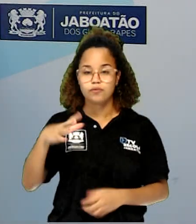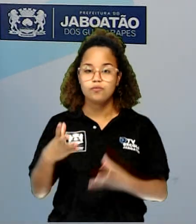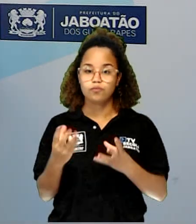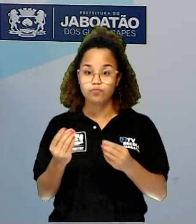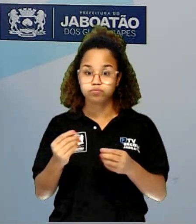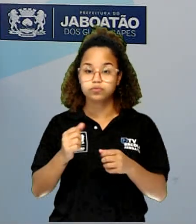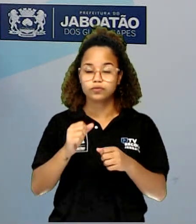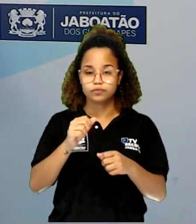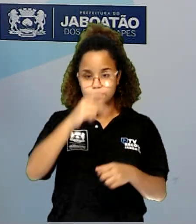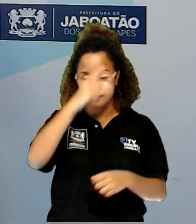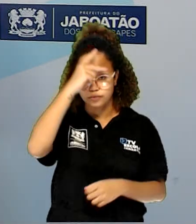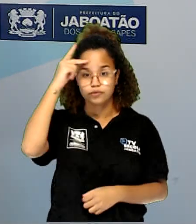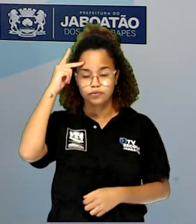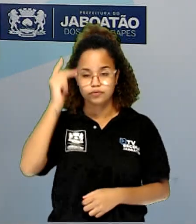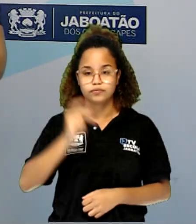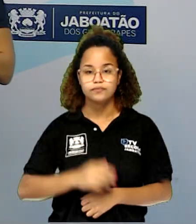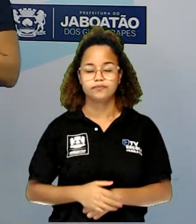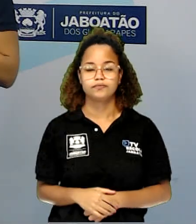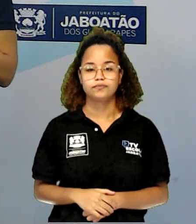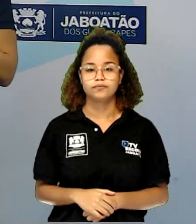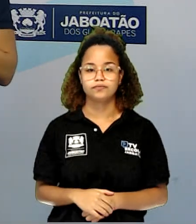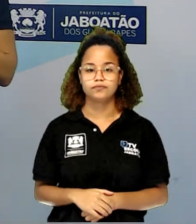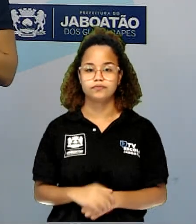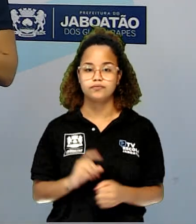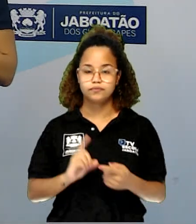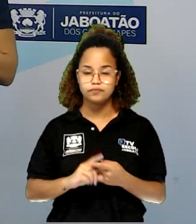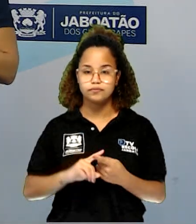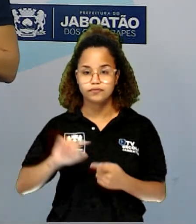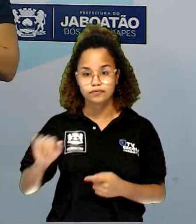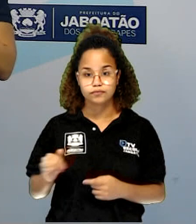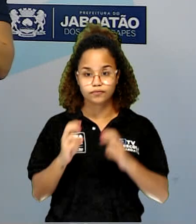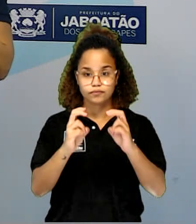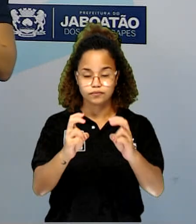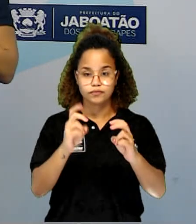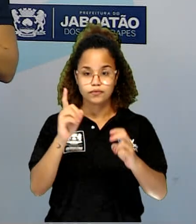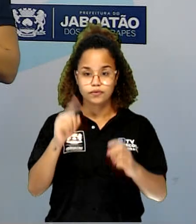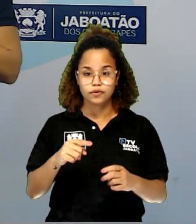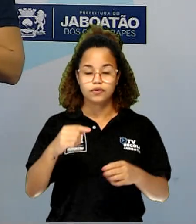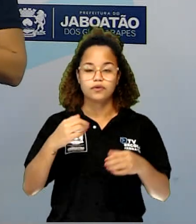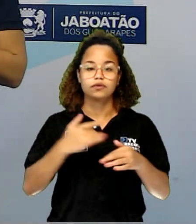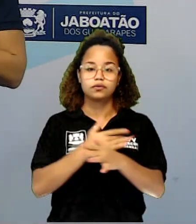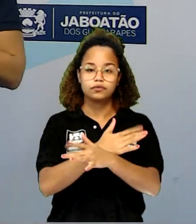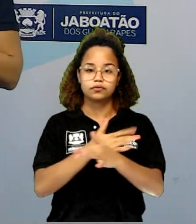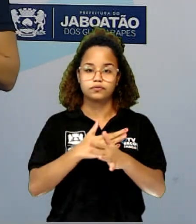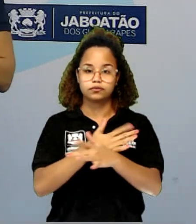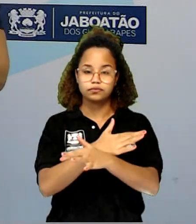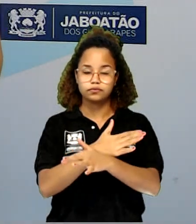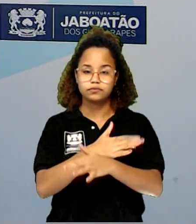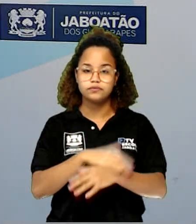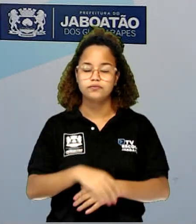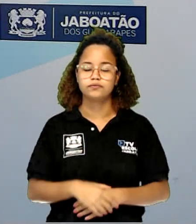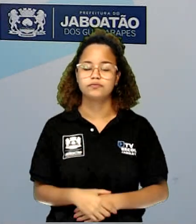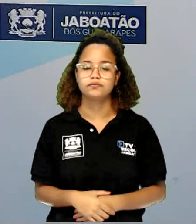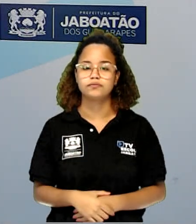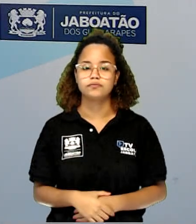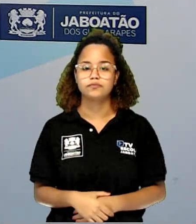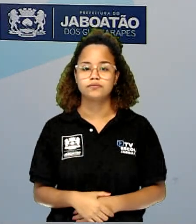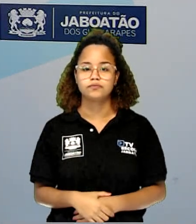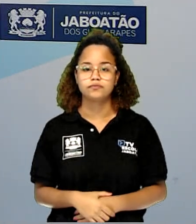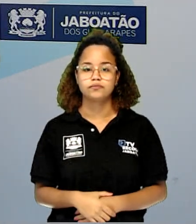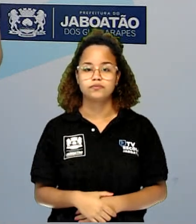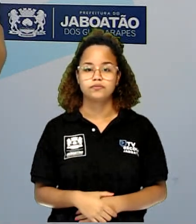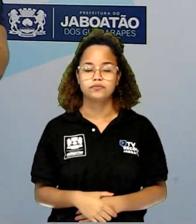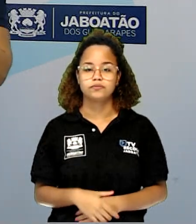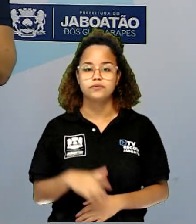eu acabei de falar. E, além disso, pessoal, Jaboatão é a cidade, tá certo? Com o